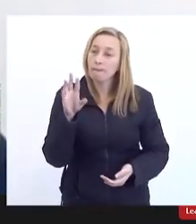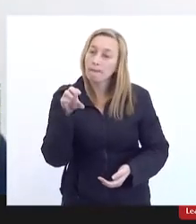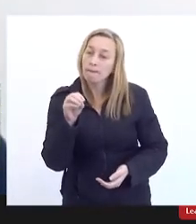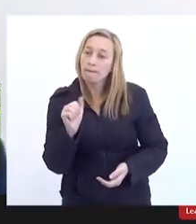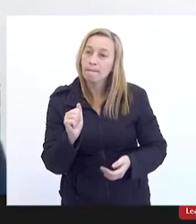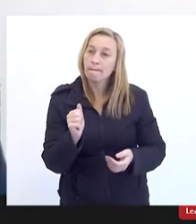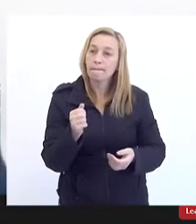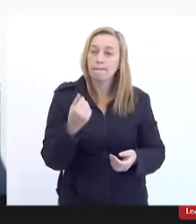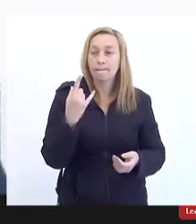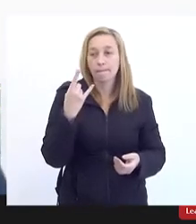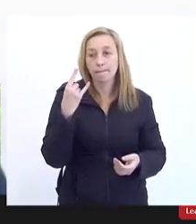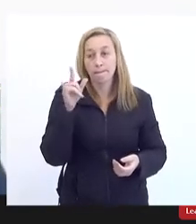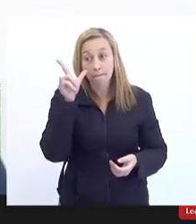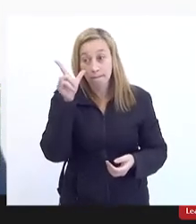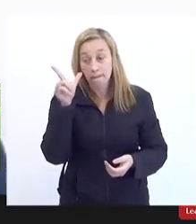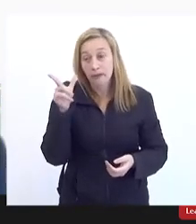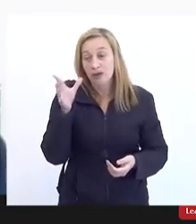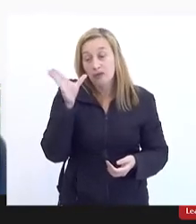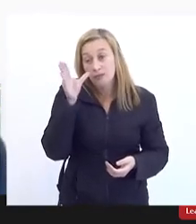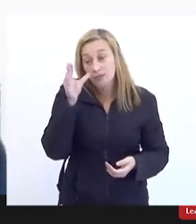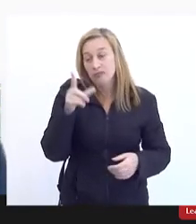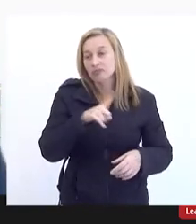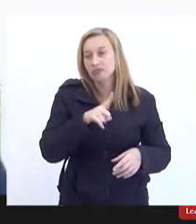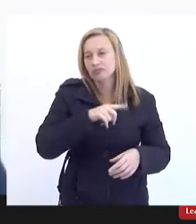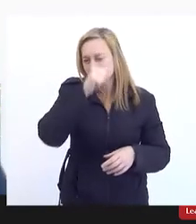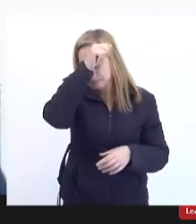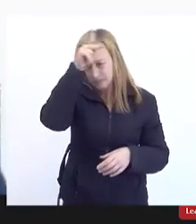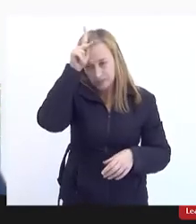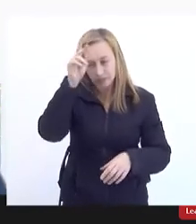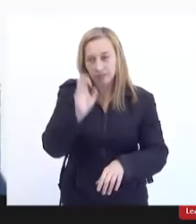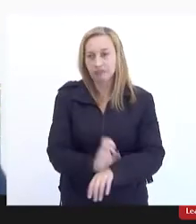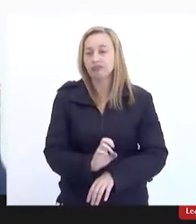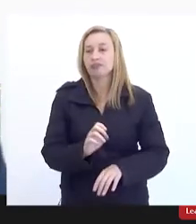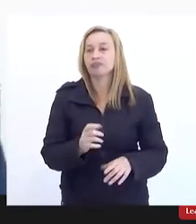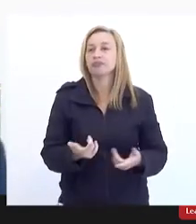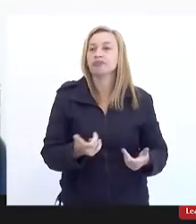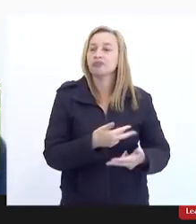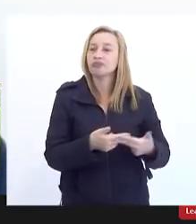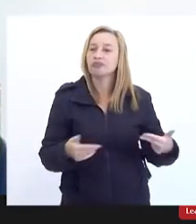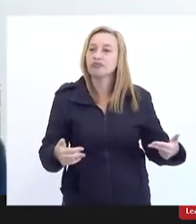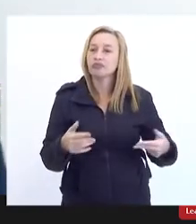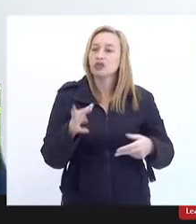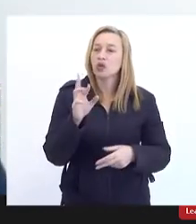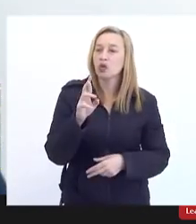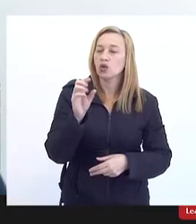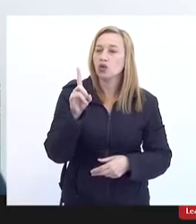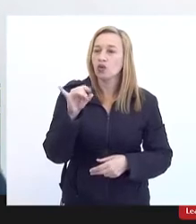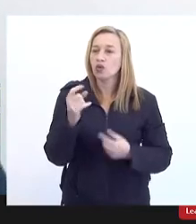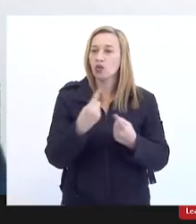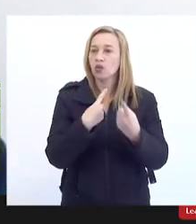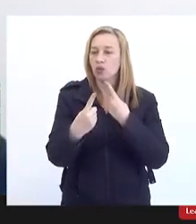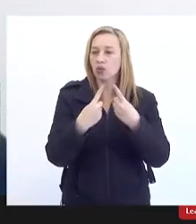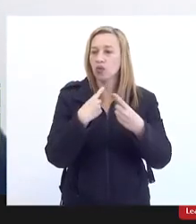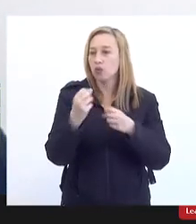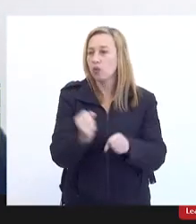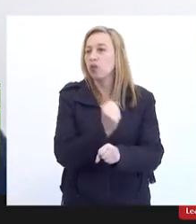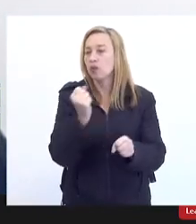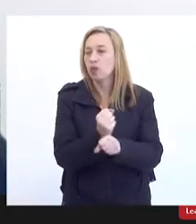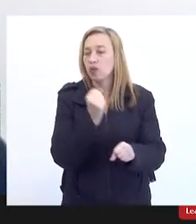dos prefeitos e governadores hoje aqui no interior do estado você vê em várias das rodovias do estado obras de